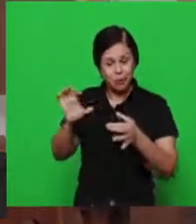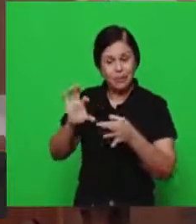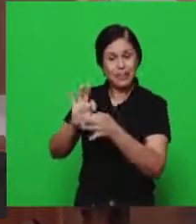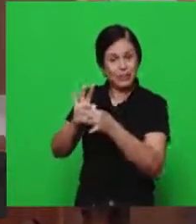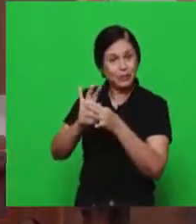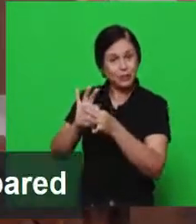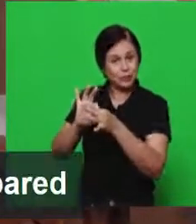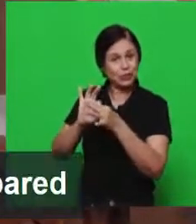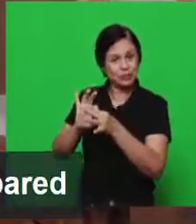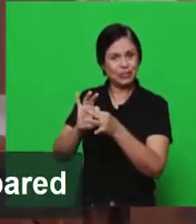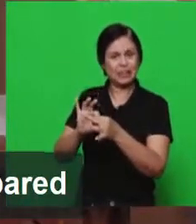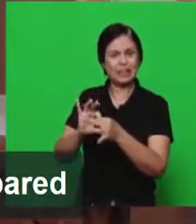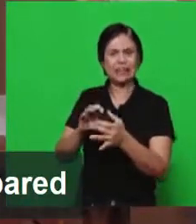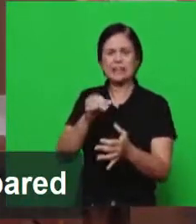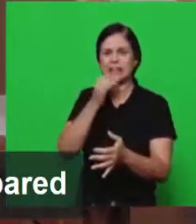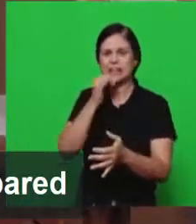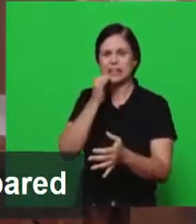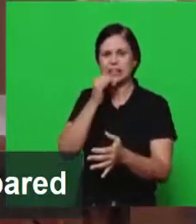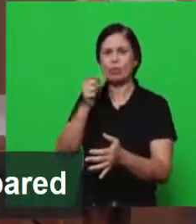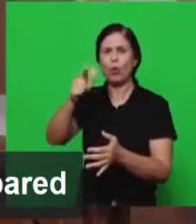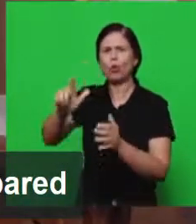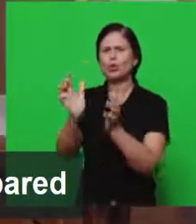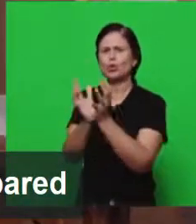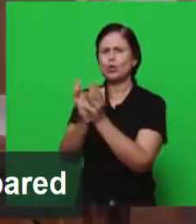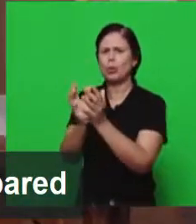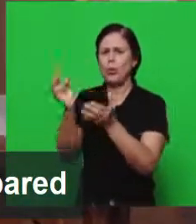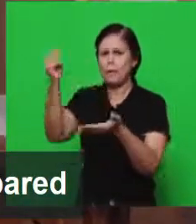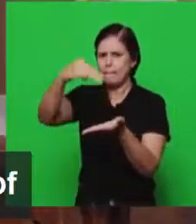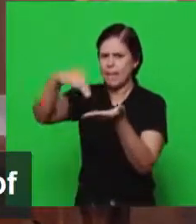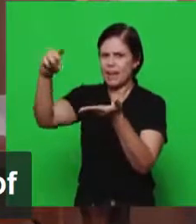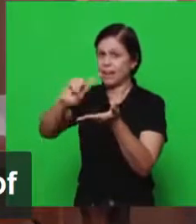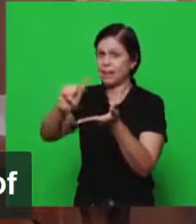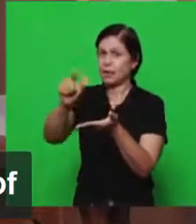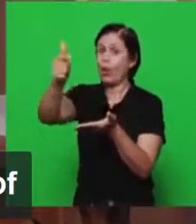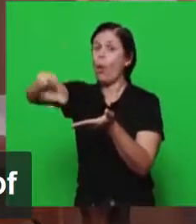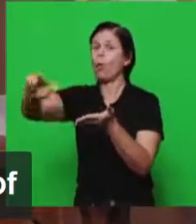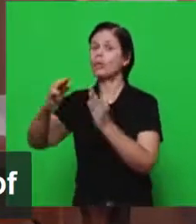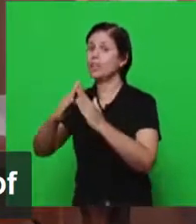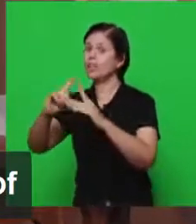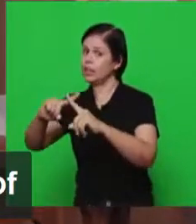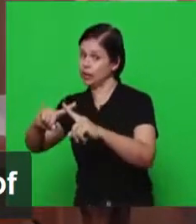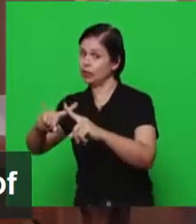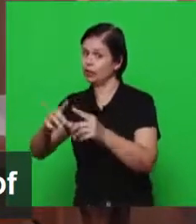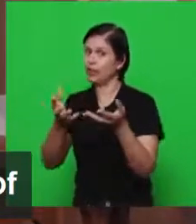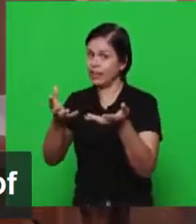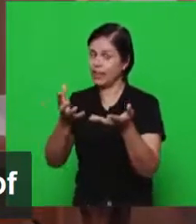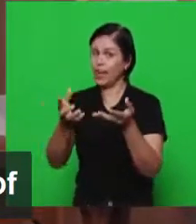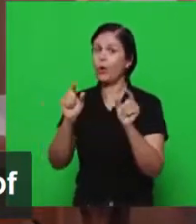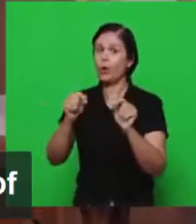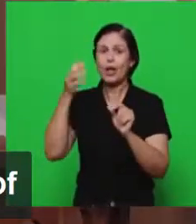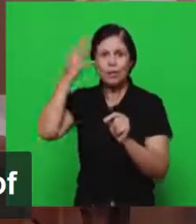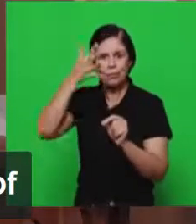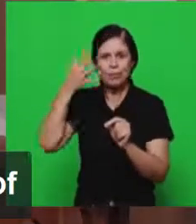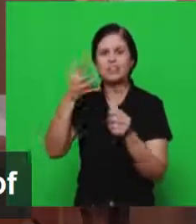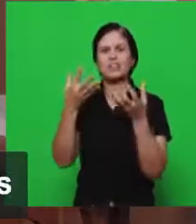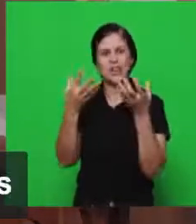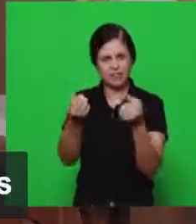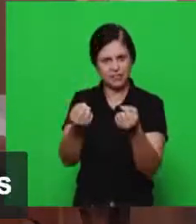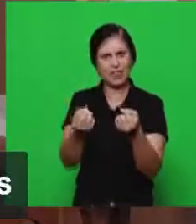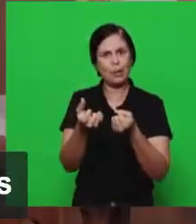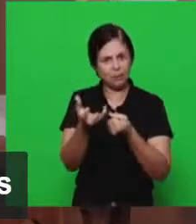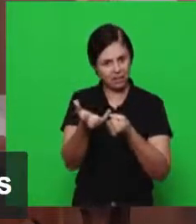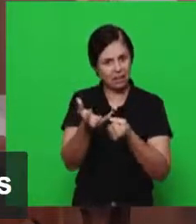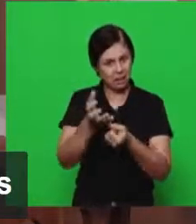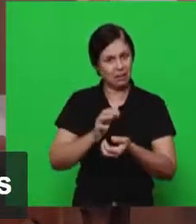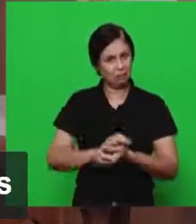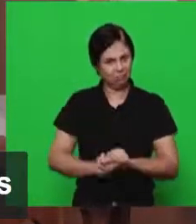e também há um outro grupo em Brasília, sendo preparado para ouvir as mensagens desta manhã da